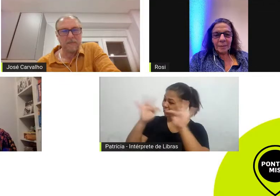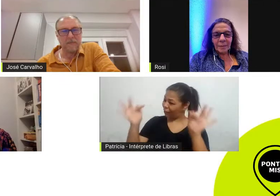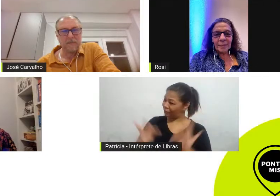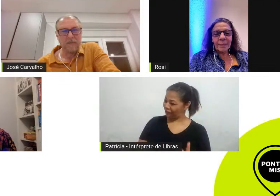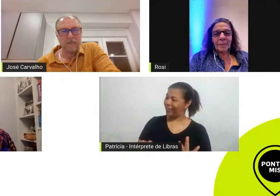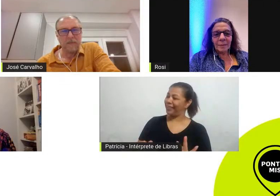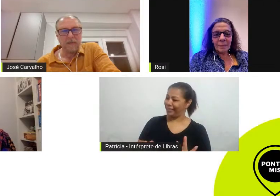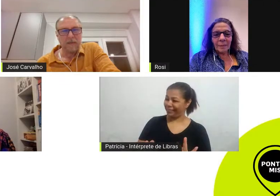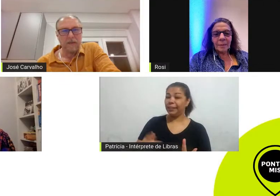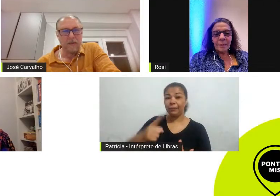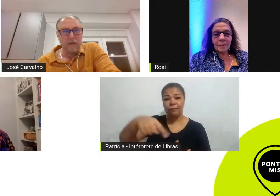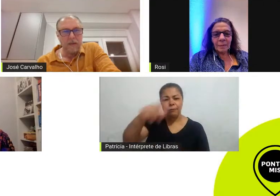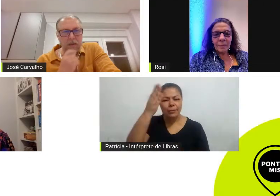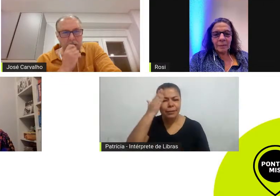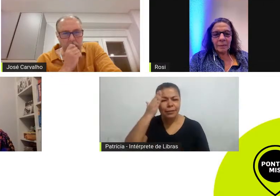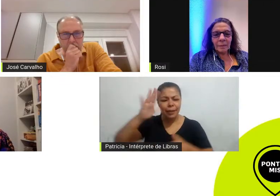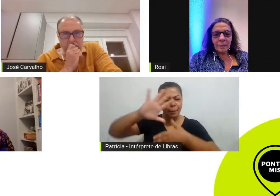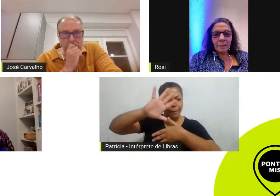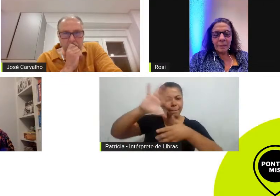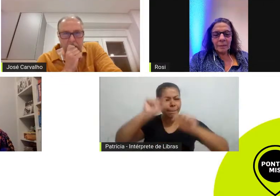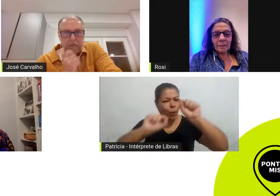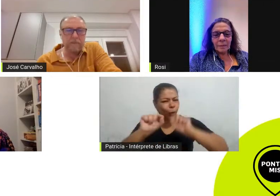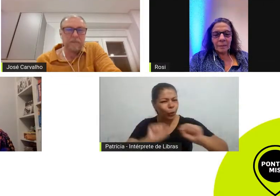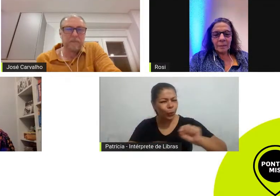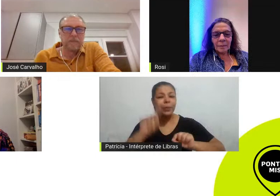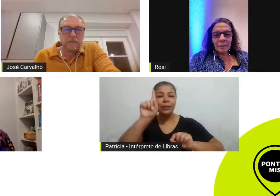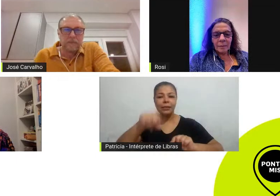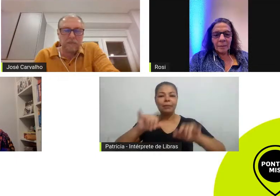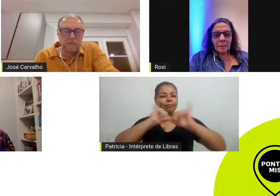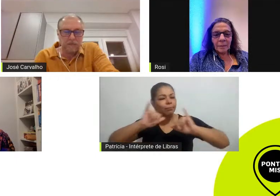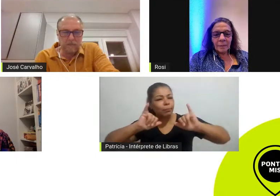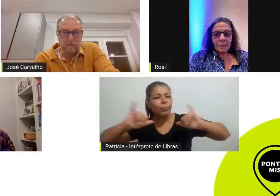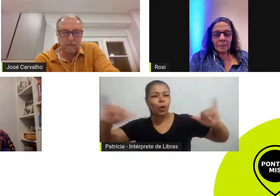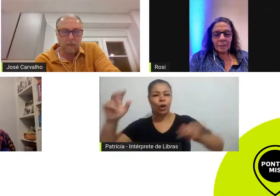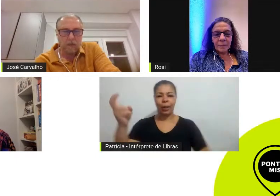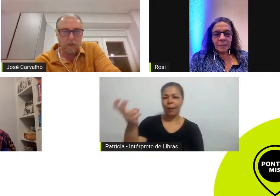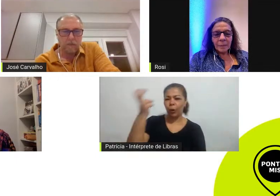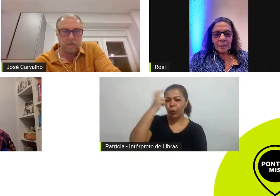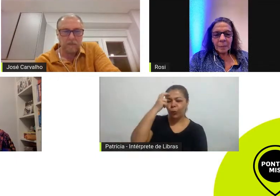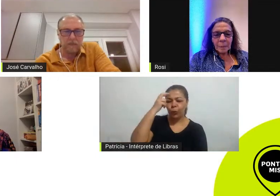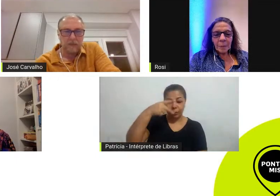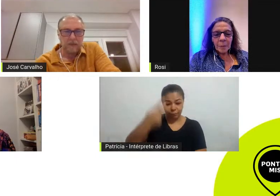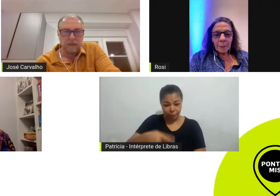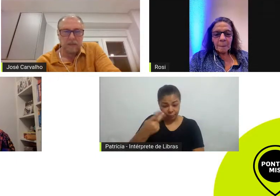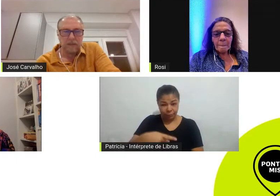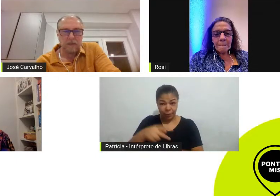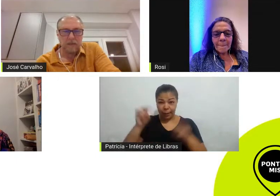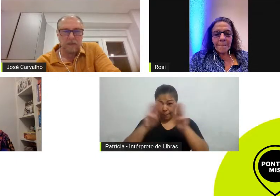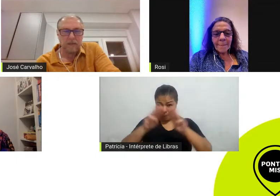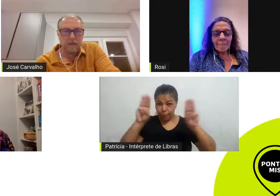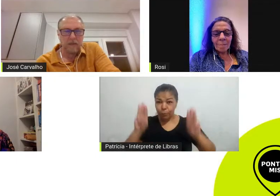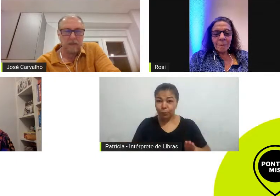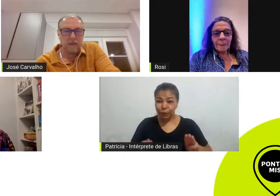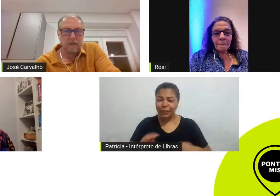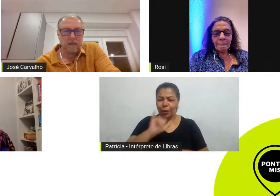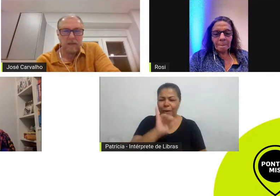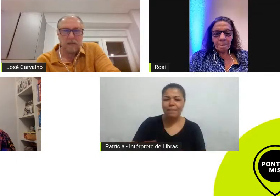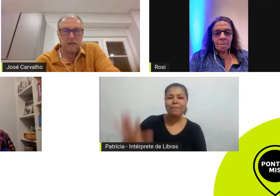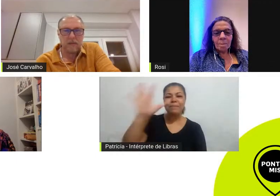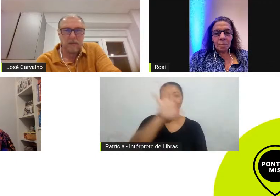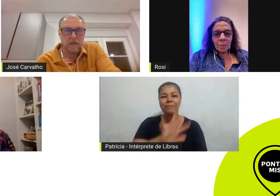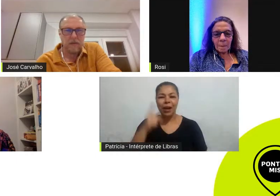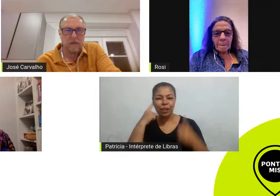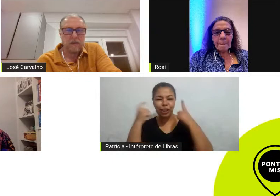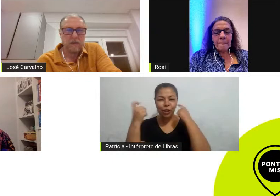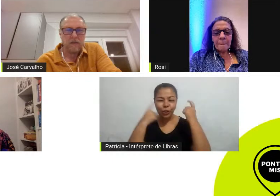pra quem não sabe o Pontos MIS é um programa de difusão cultural aqui do Museu da Imagem e do Som que faz parcerias com 120 cidades do